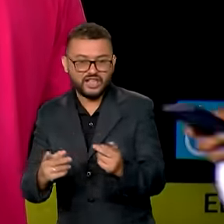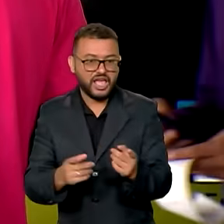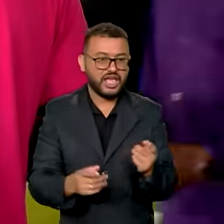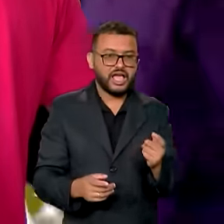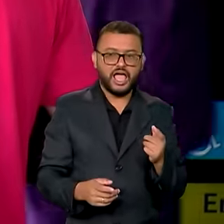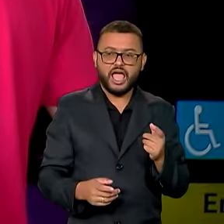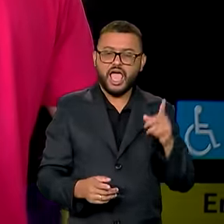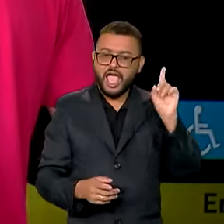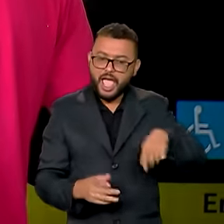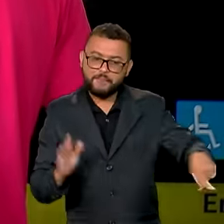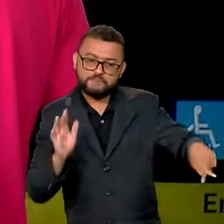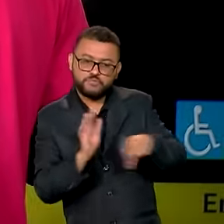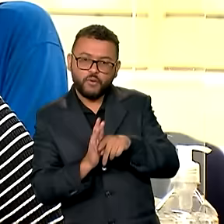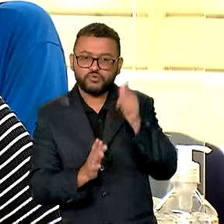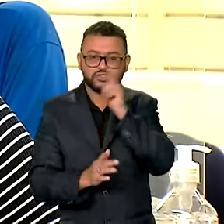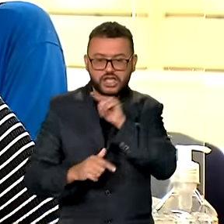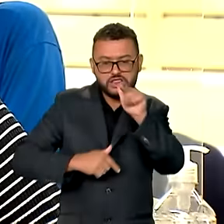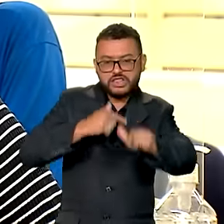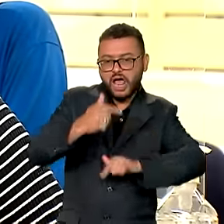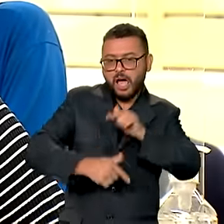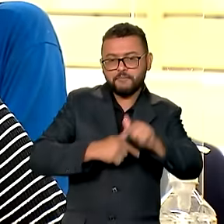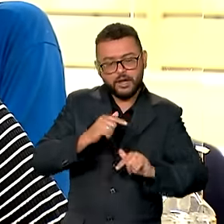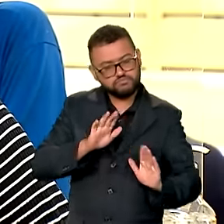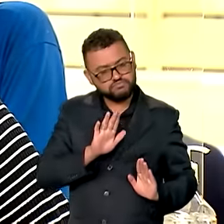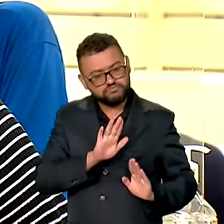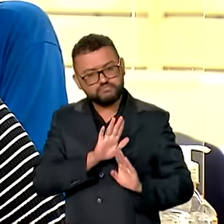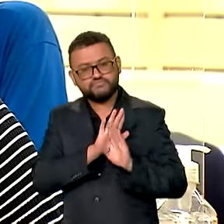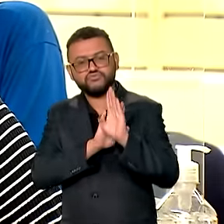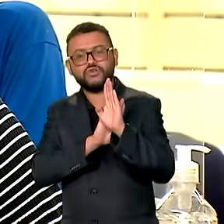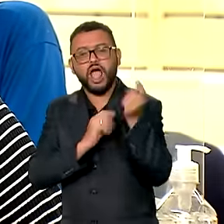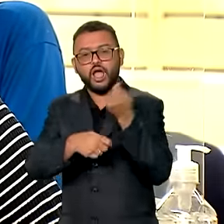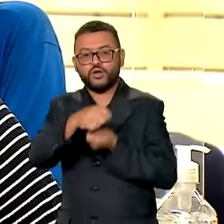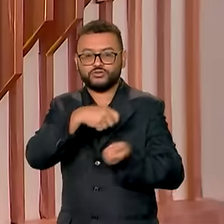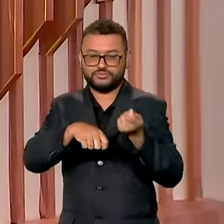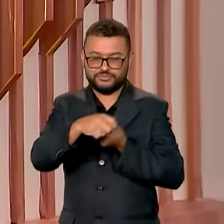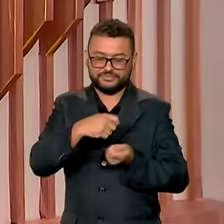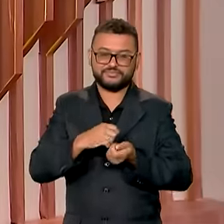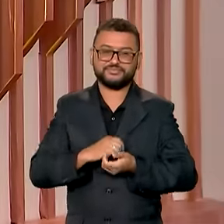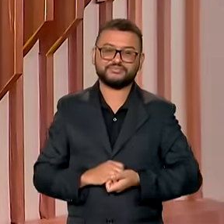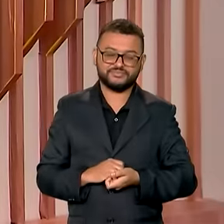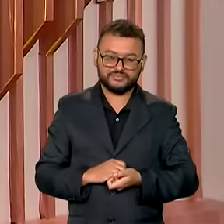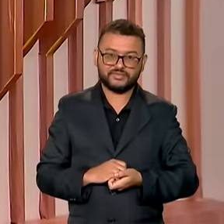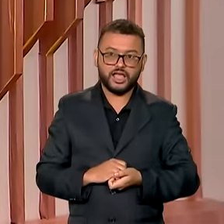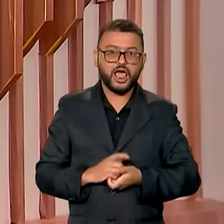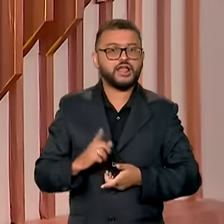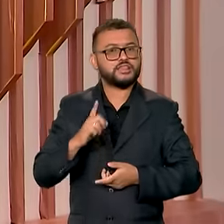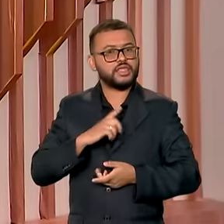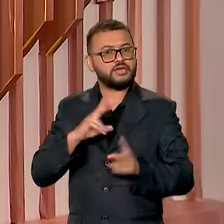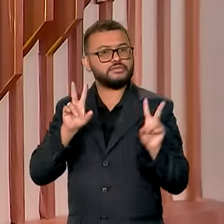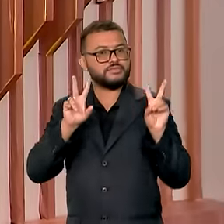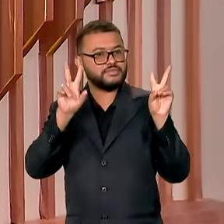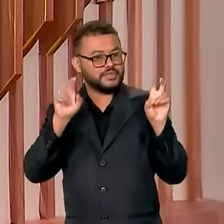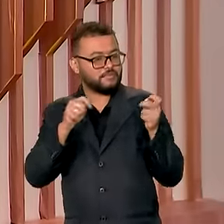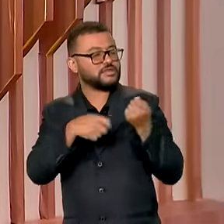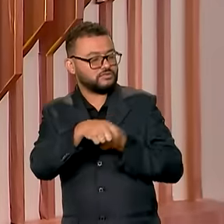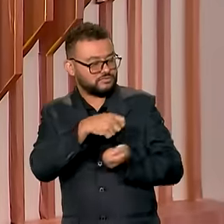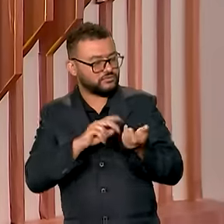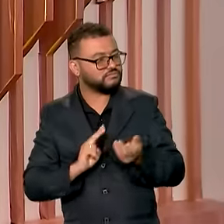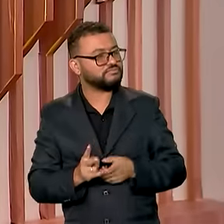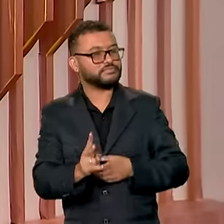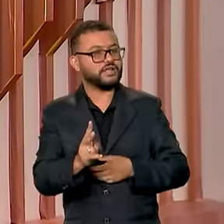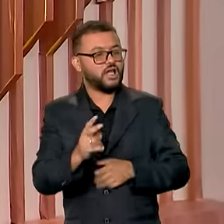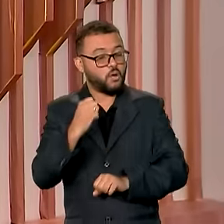receita certa para gerar emprego e renda e alavancar a economia. E ainda sobre economia,